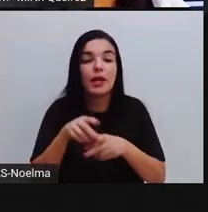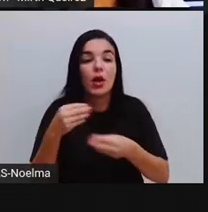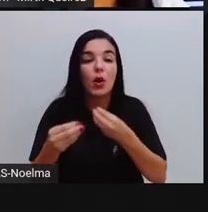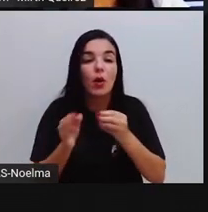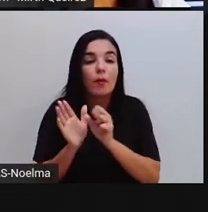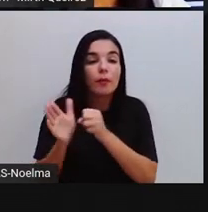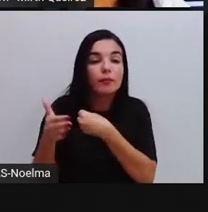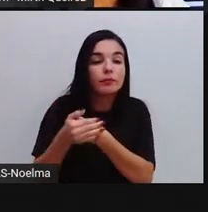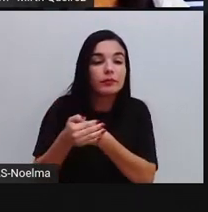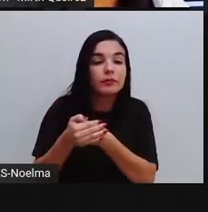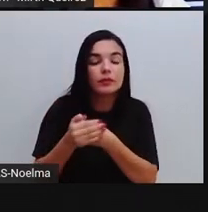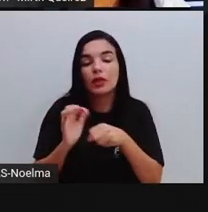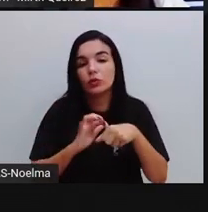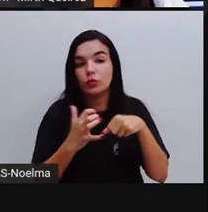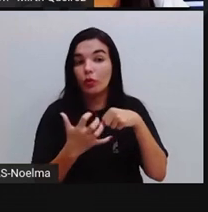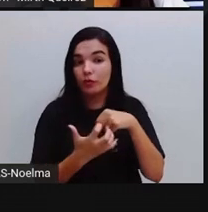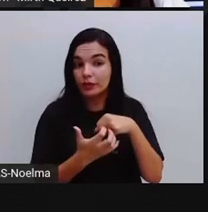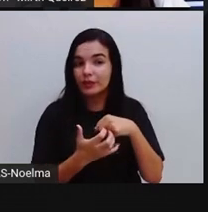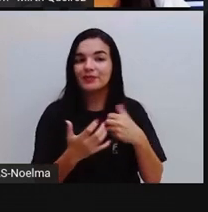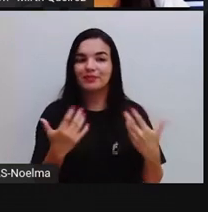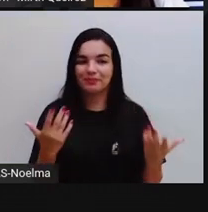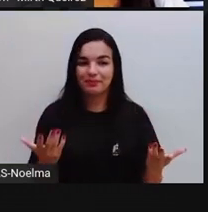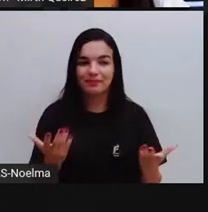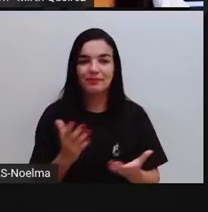na forma escrita, certo?